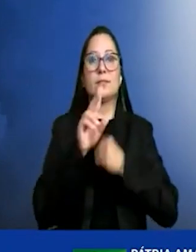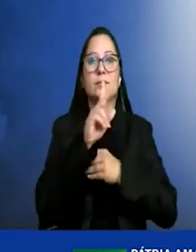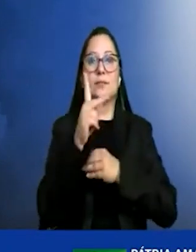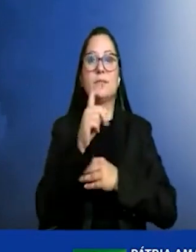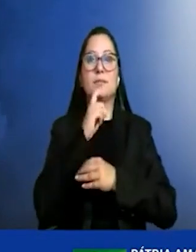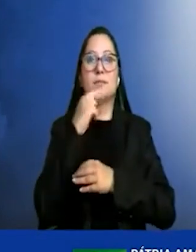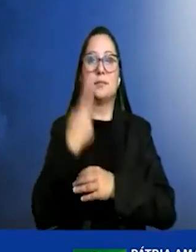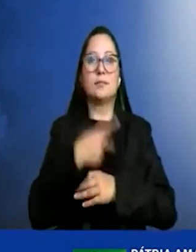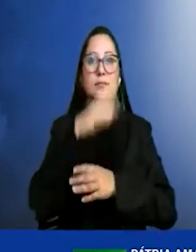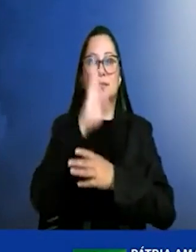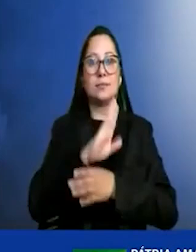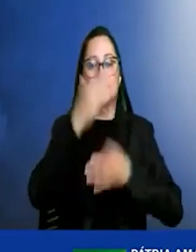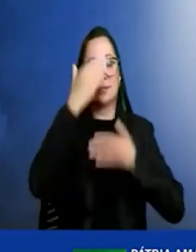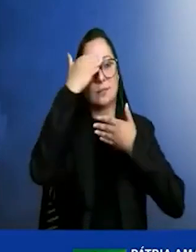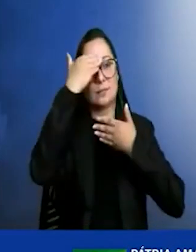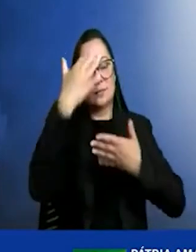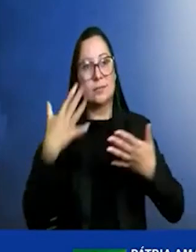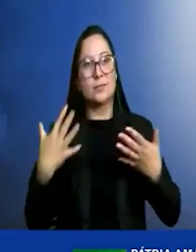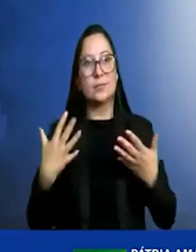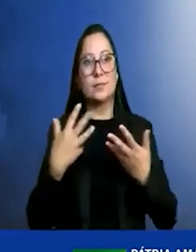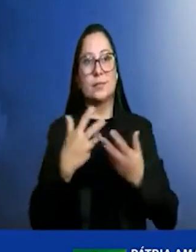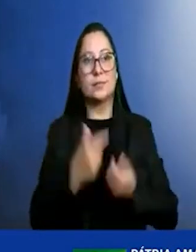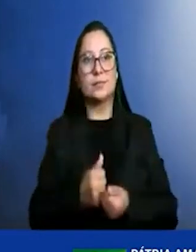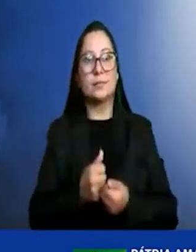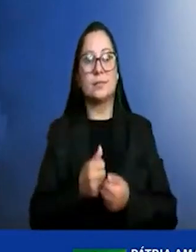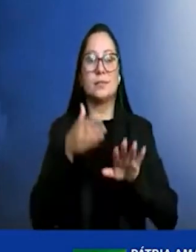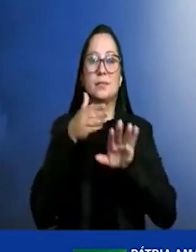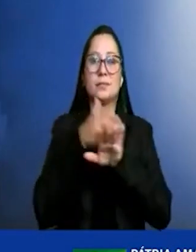obrigado a todas obrigado a todos pela presença